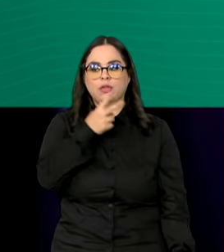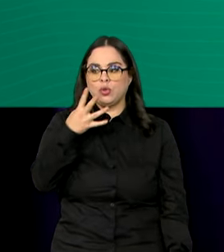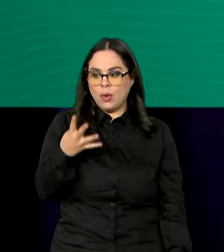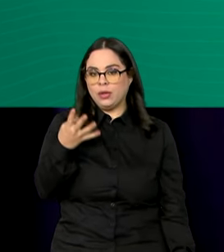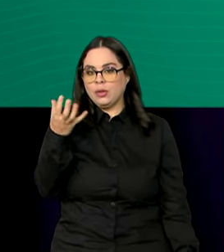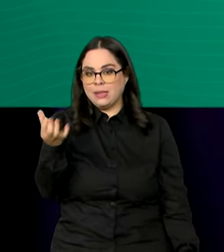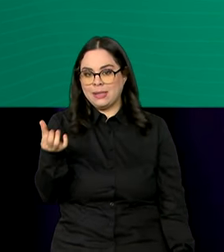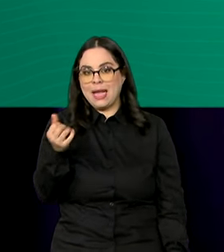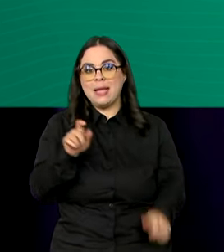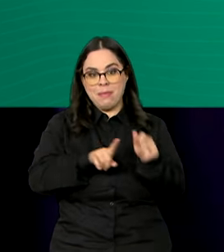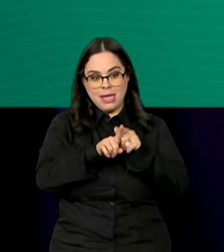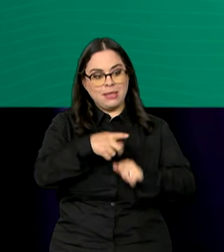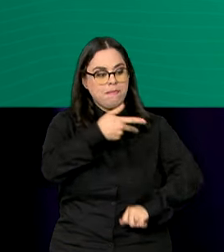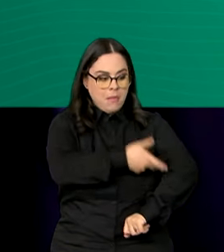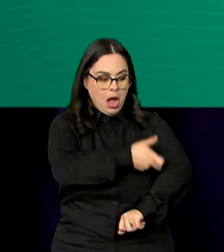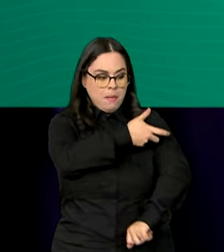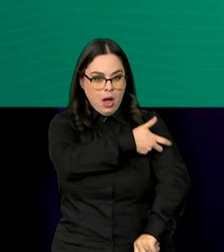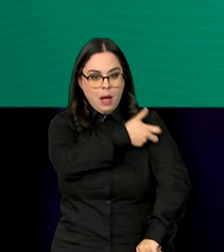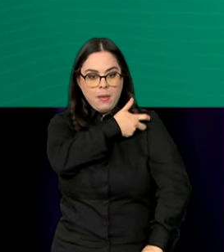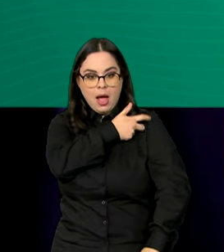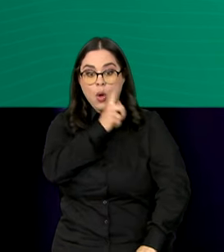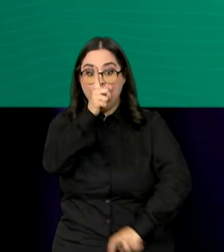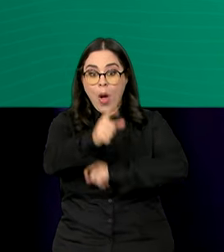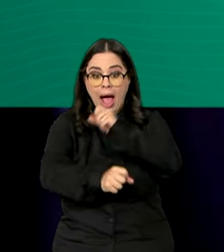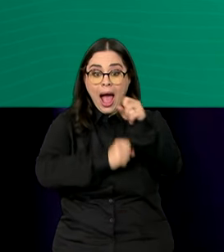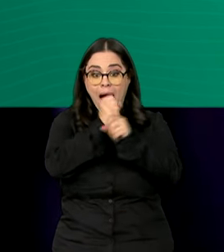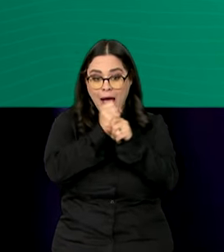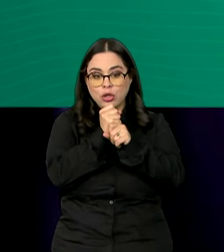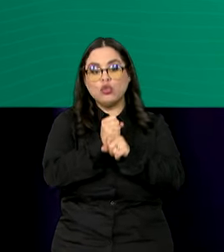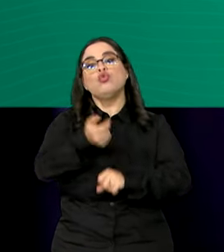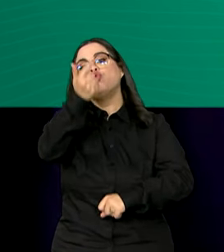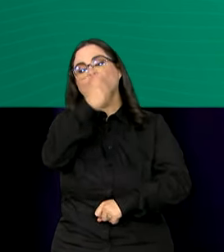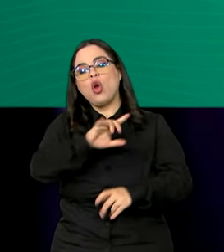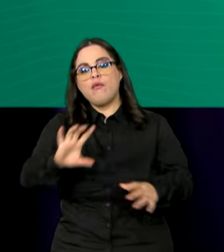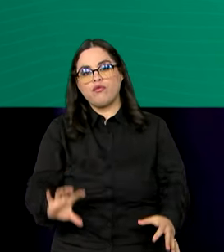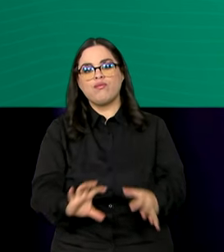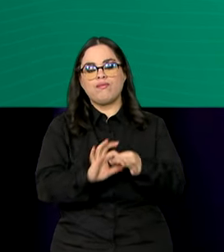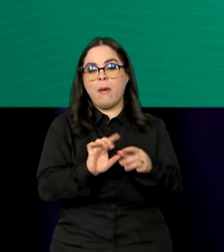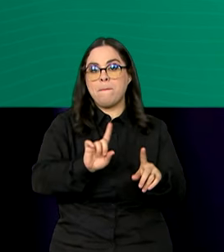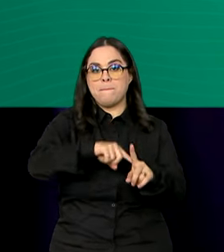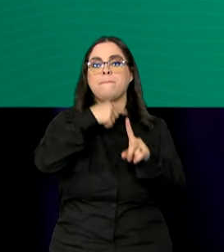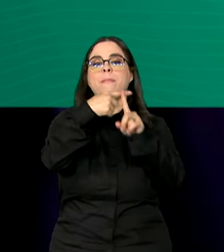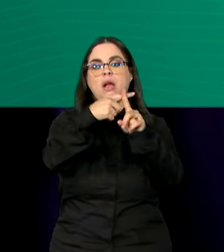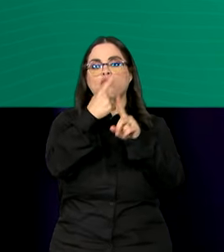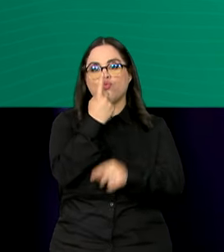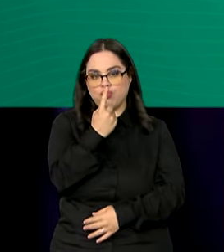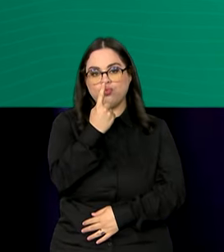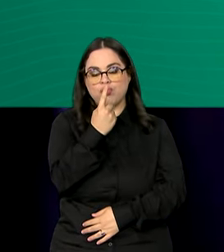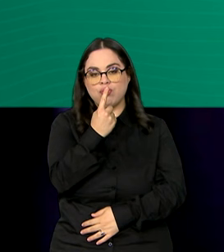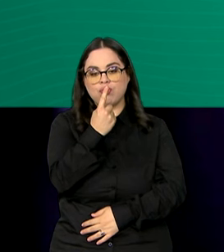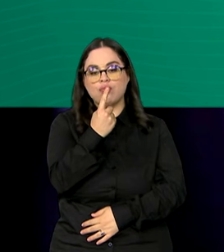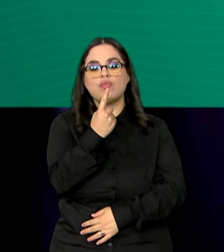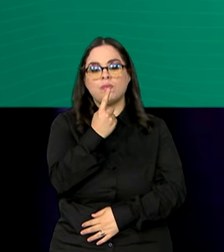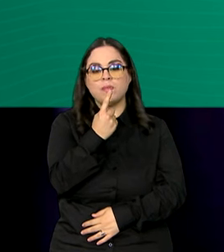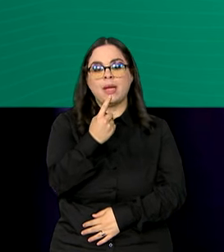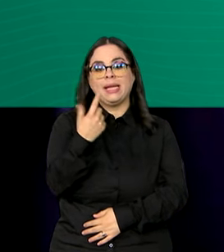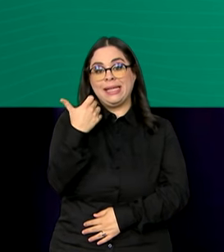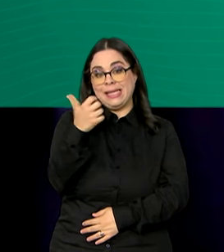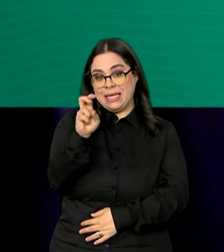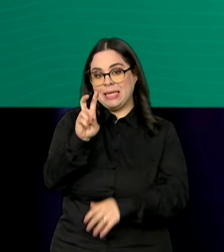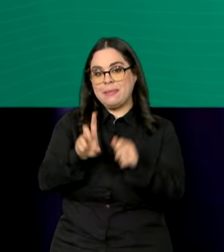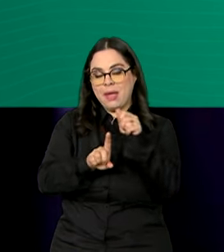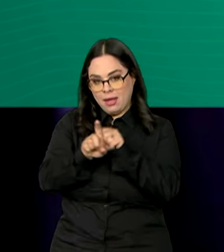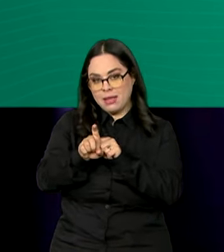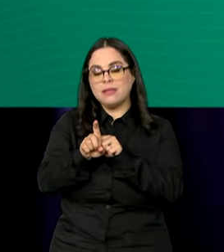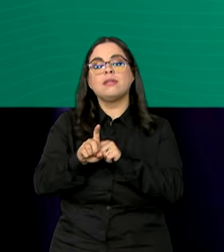6 meses. Mas, ao completar 1 ano e 3 meses, vai receber mais uma injeção com o vírus inativado. E,